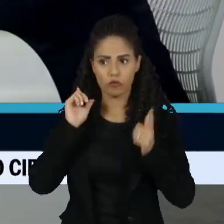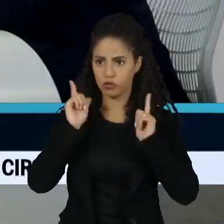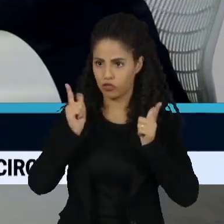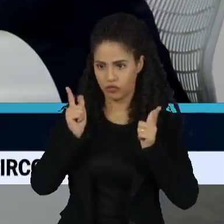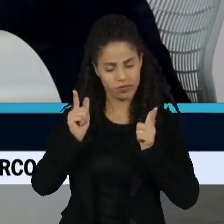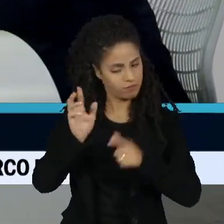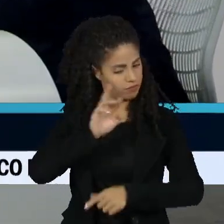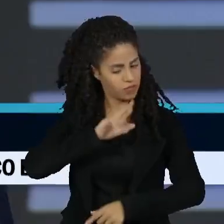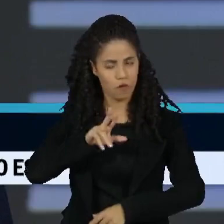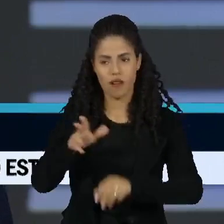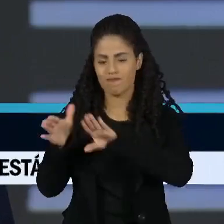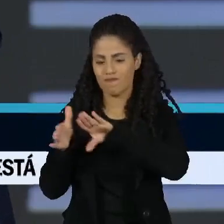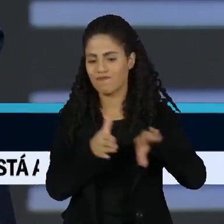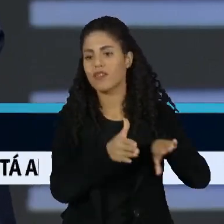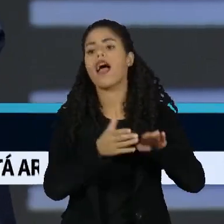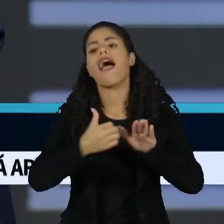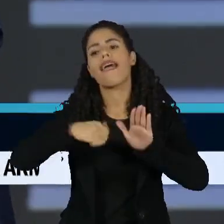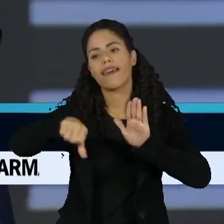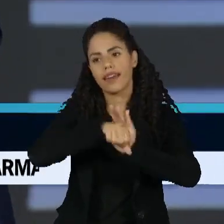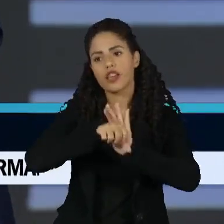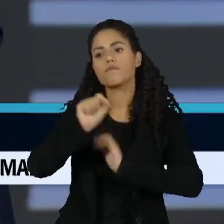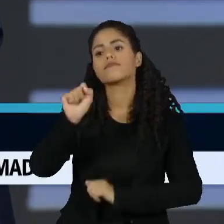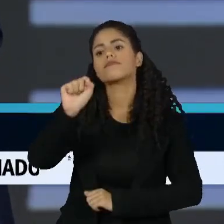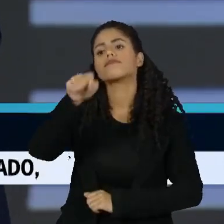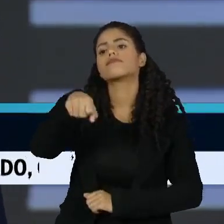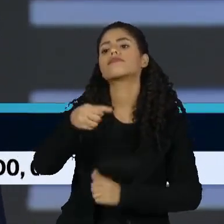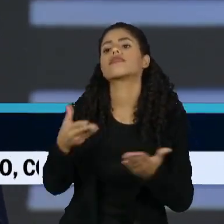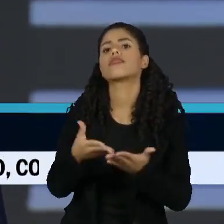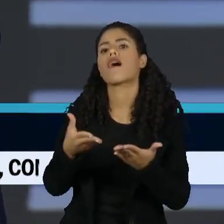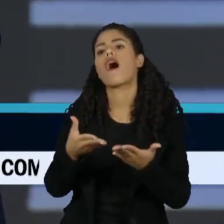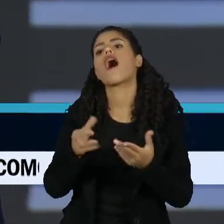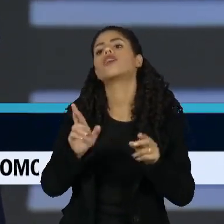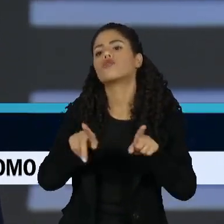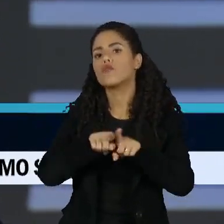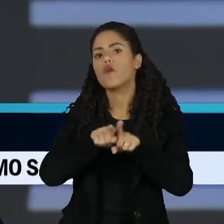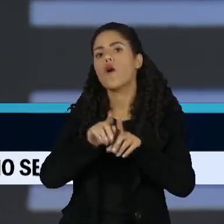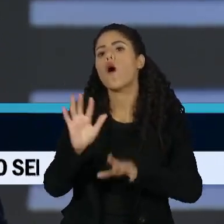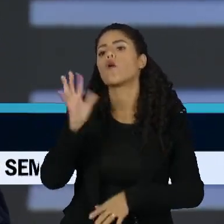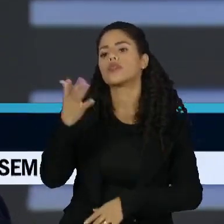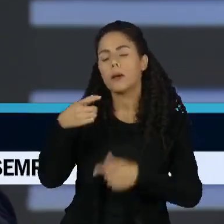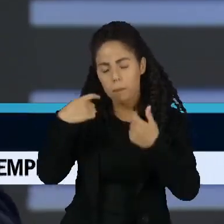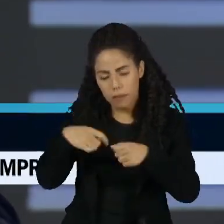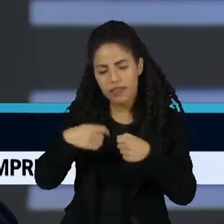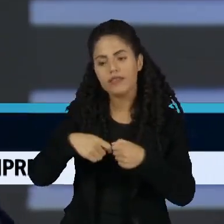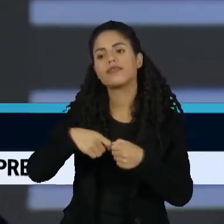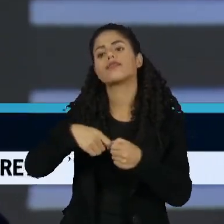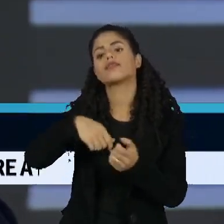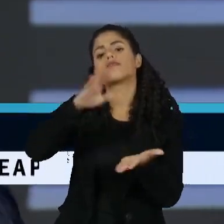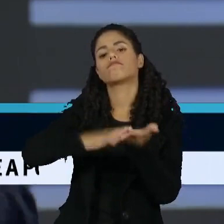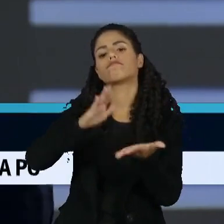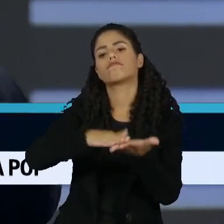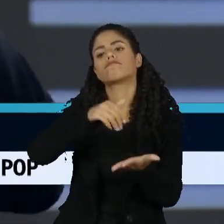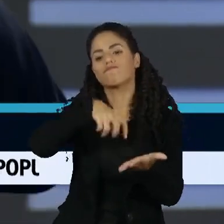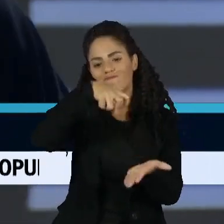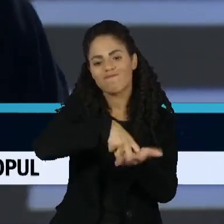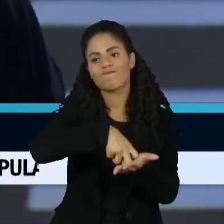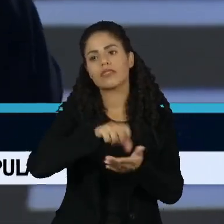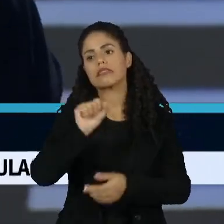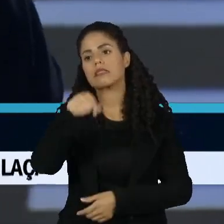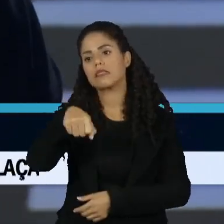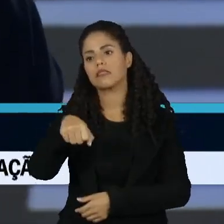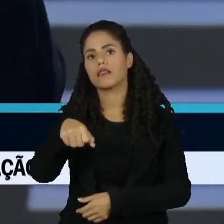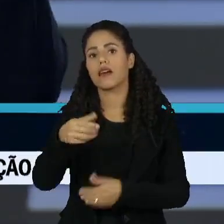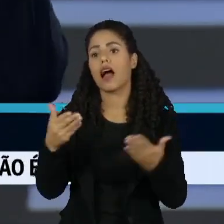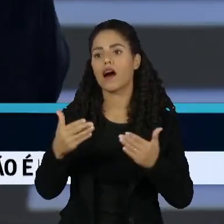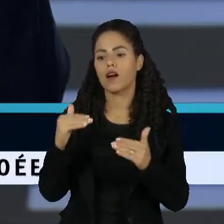fracassado, foi um ato criminoso contra as instituições republicanas que têm de ser devidamente punido. Esses estão sendo punidos, agora precisa subir